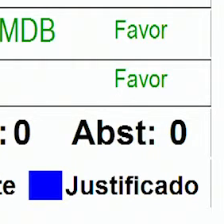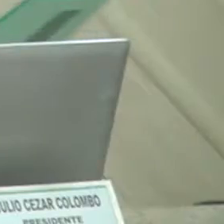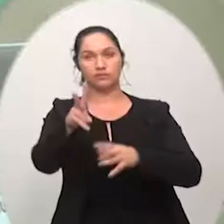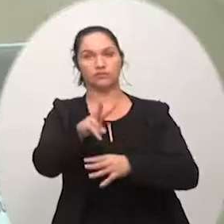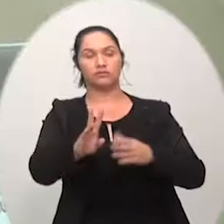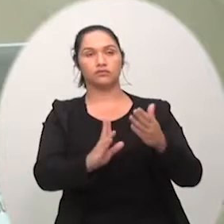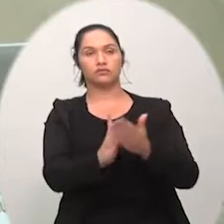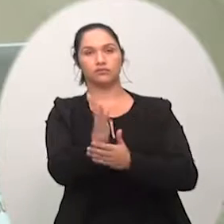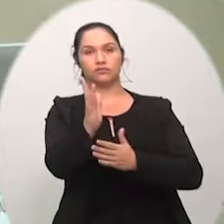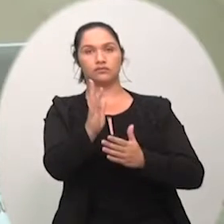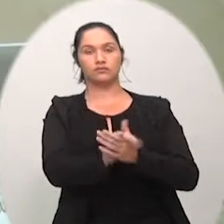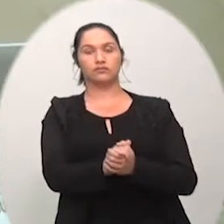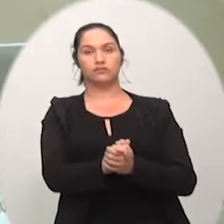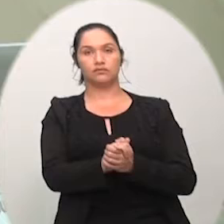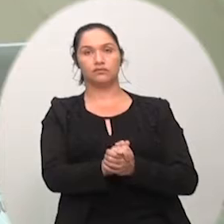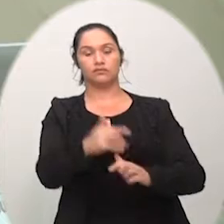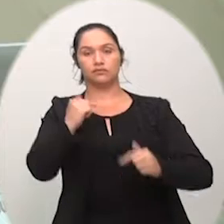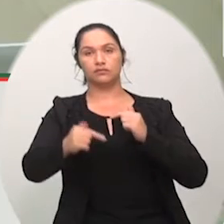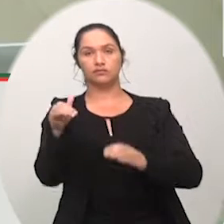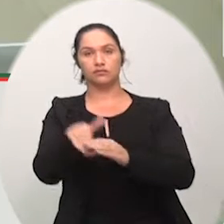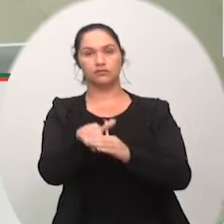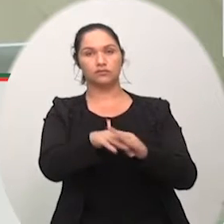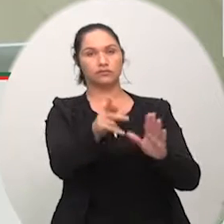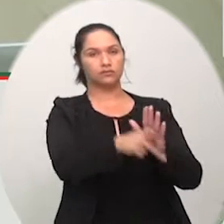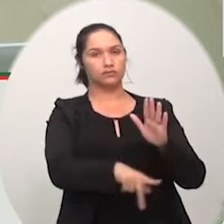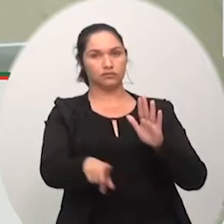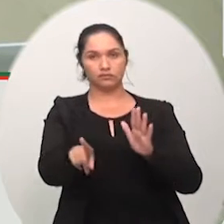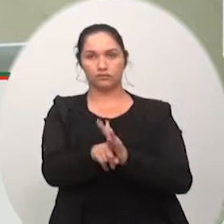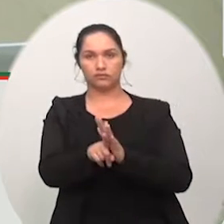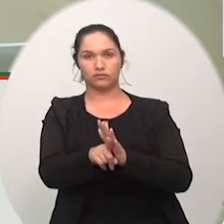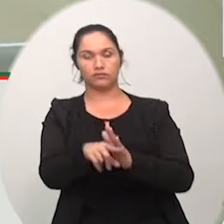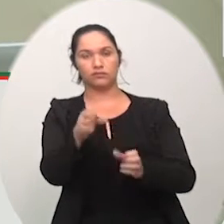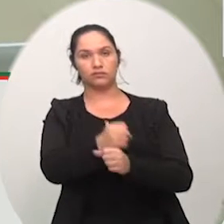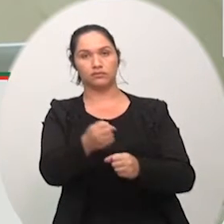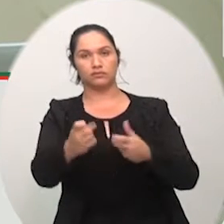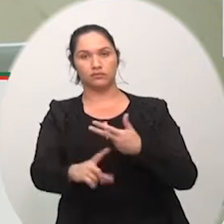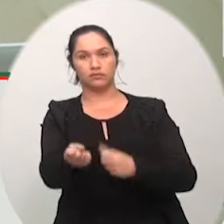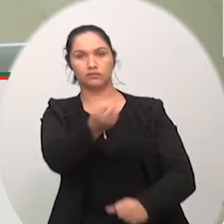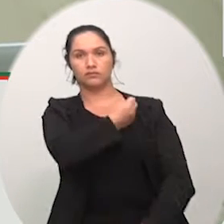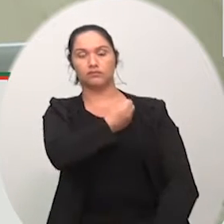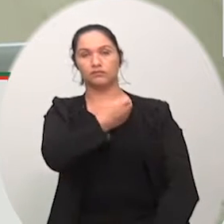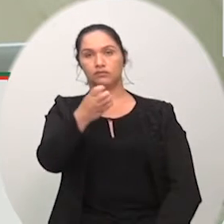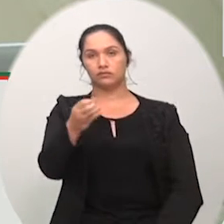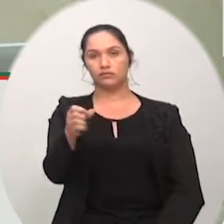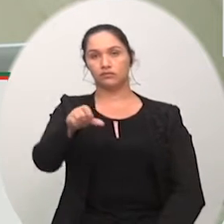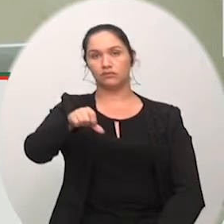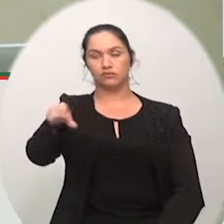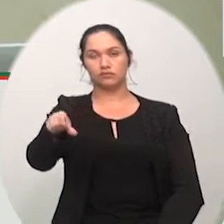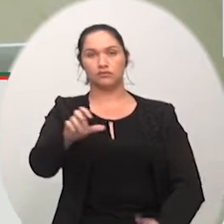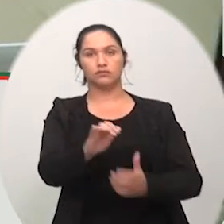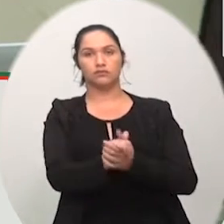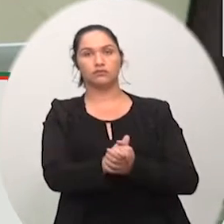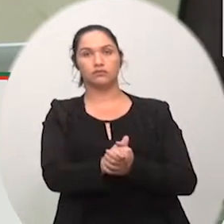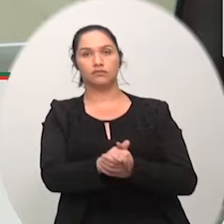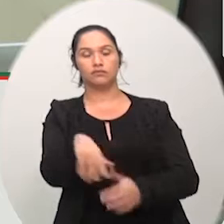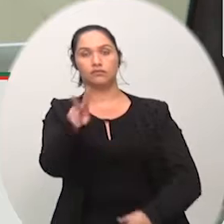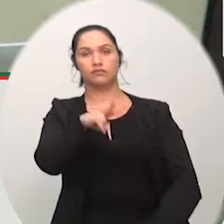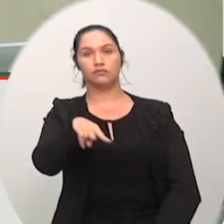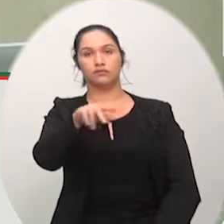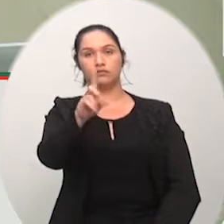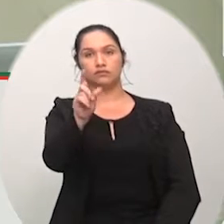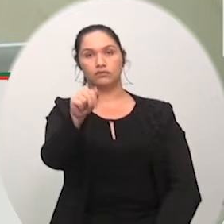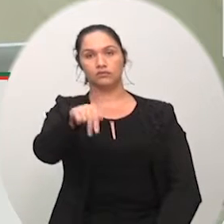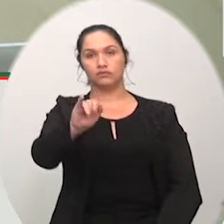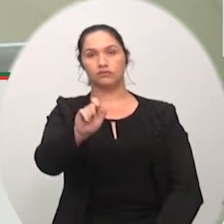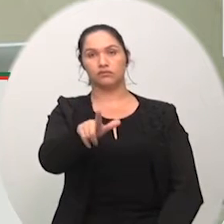unanimidade em única discussão e votação o projeto da lei do legislativo PL 099 barra 18 proposto pelo vereador